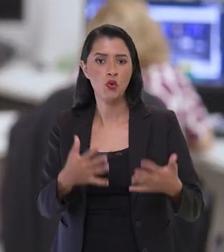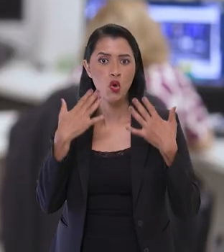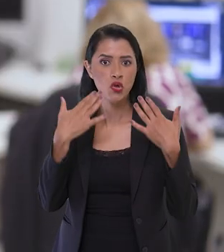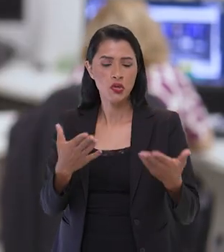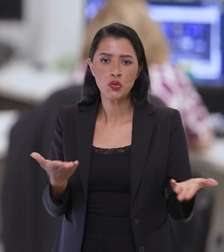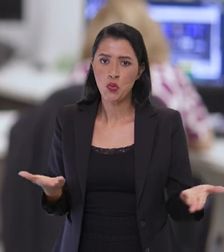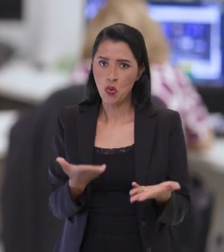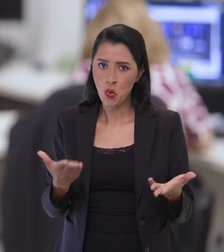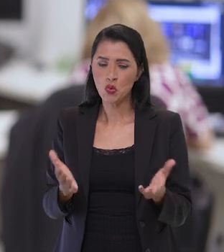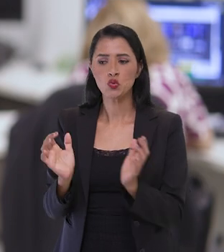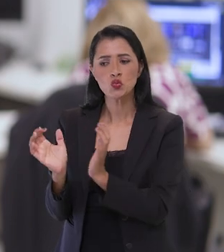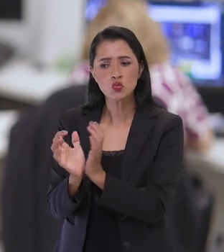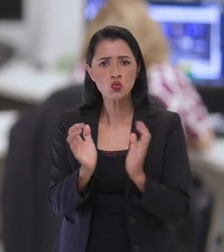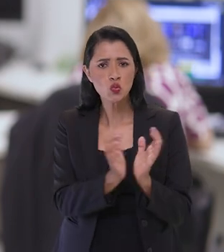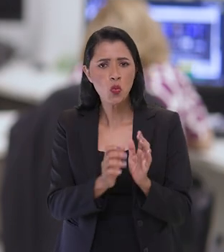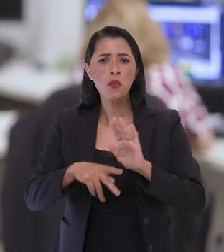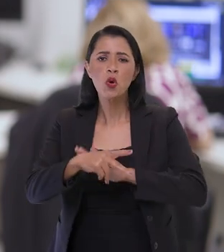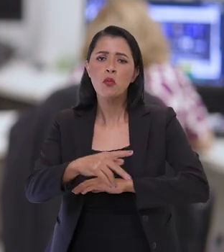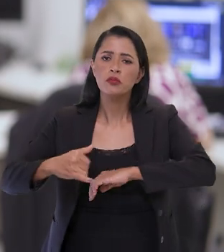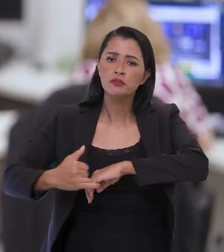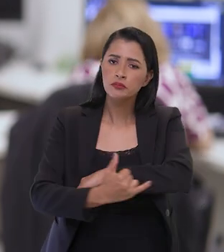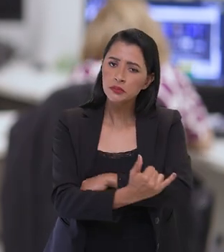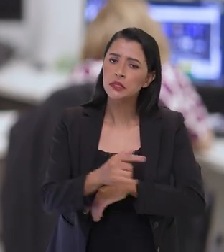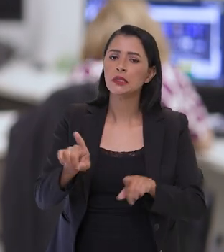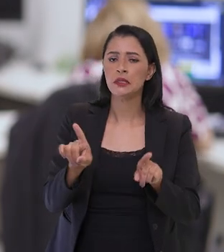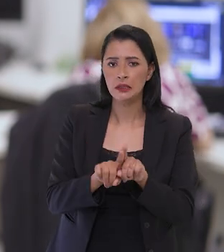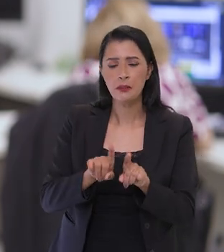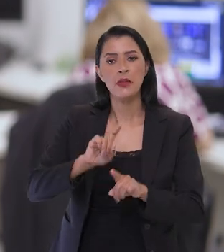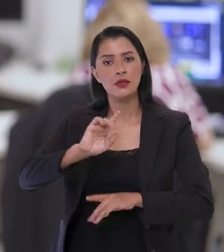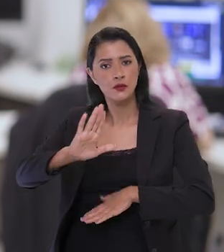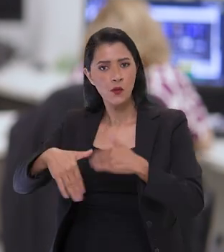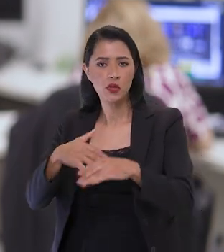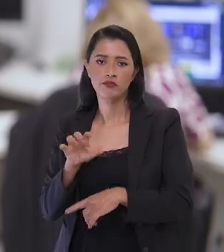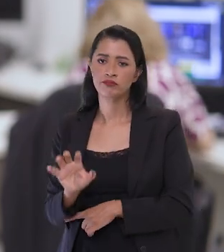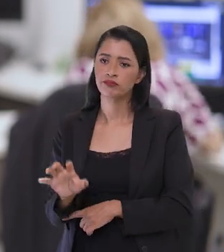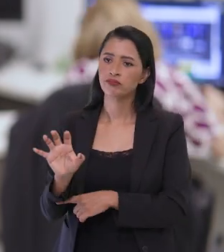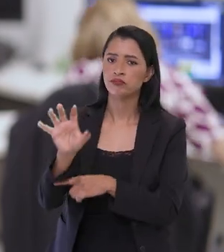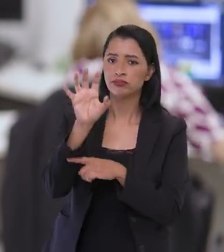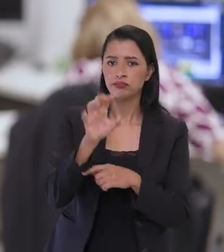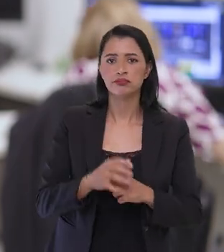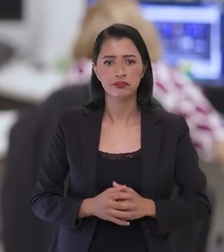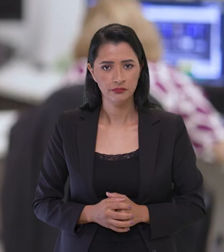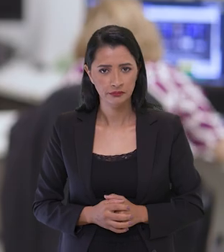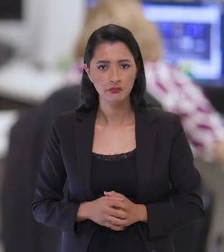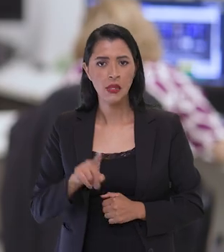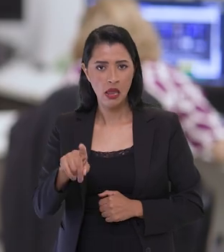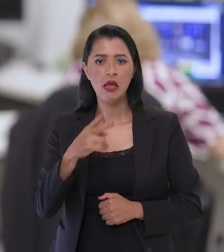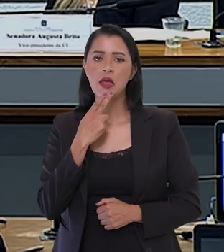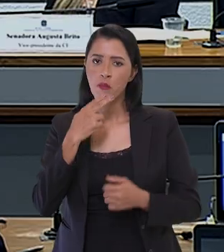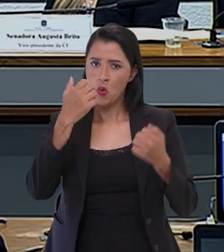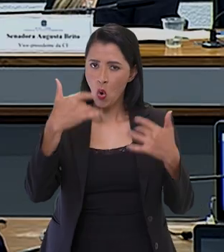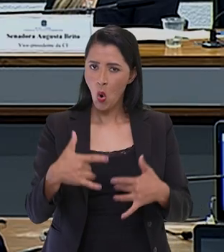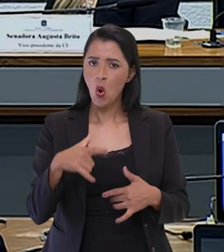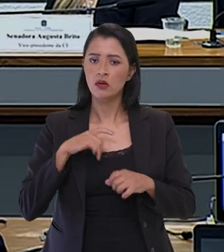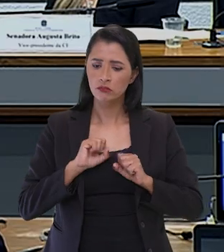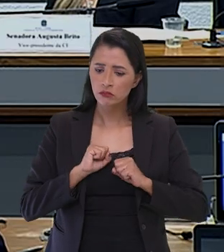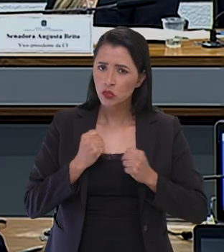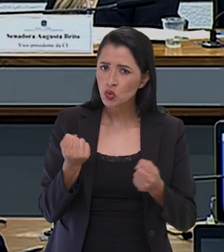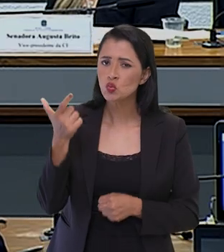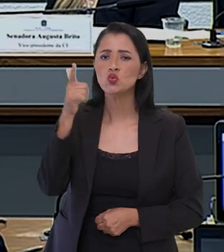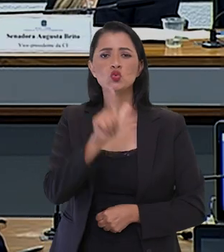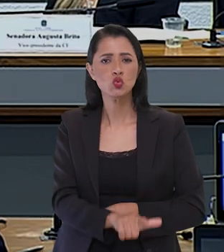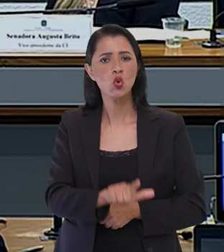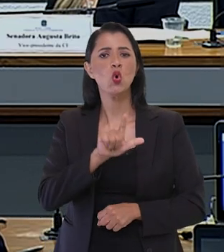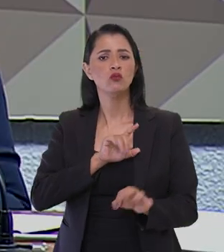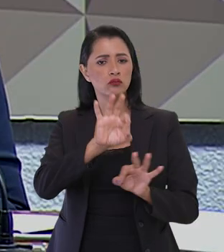Tebet, participou de uma audiência conjunta das Comissões de Infraestrutura e do Desenvolvimento Regional. Simone Tebet